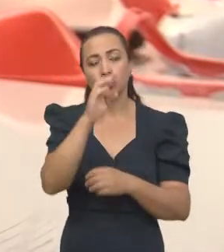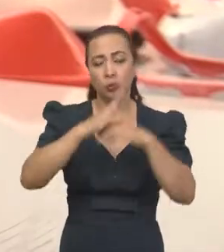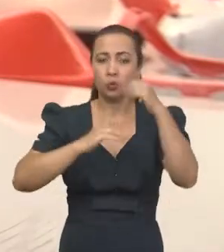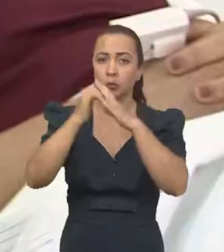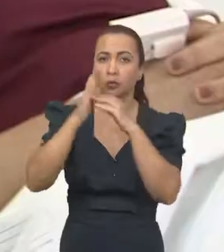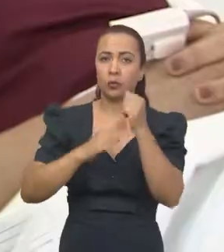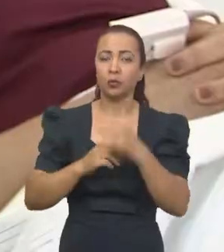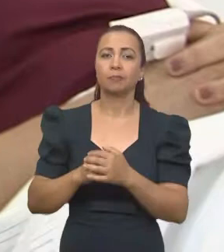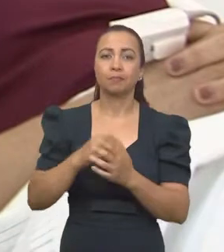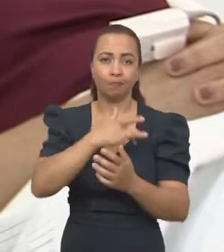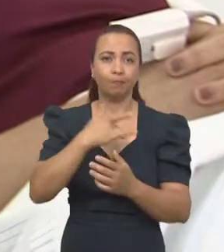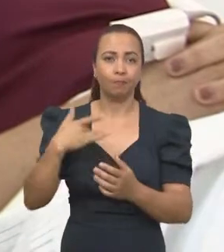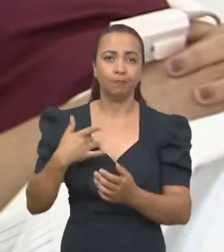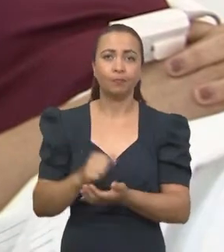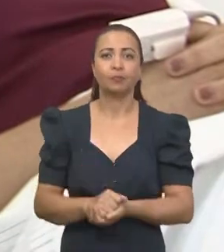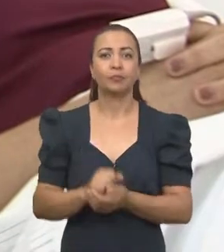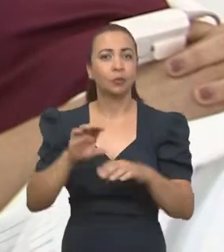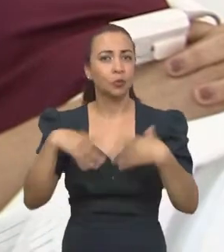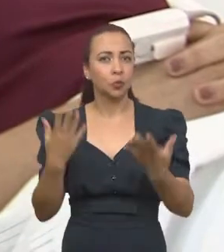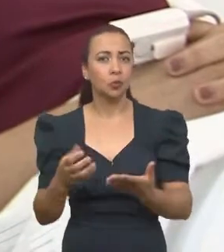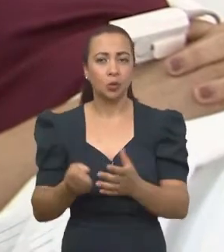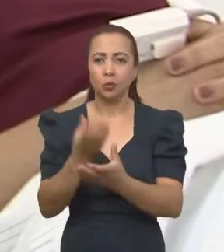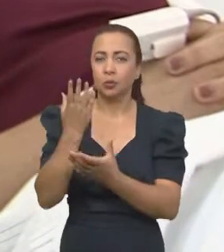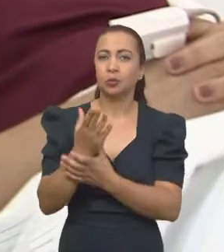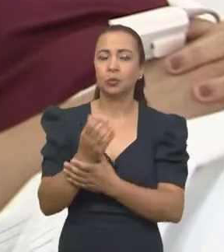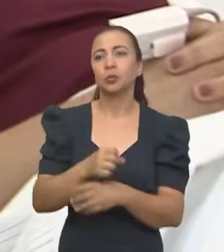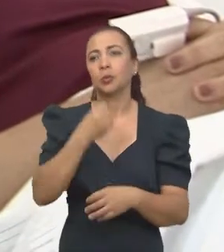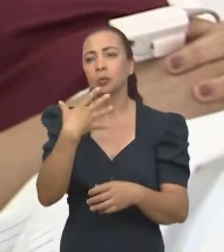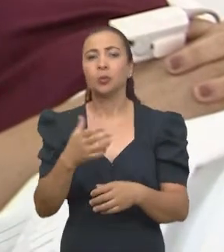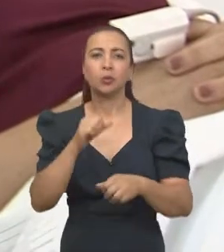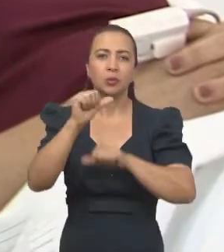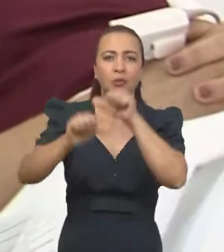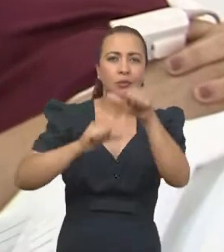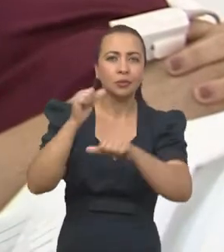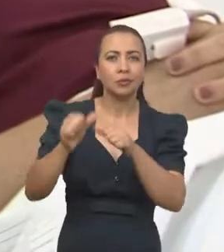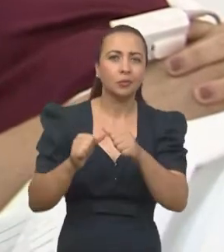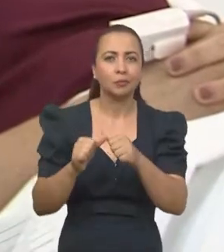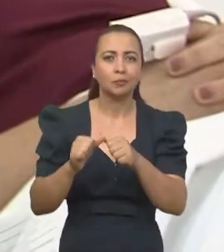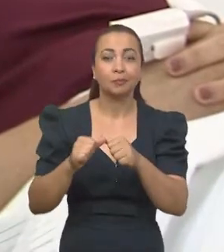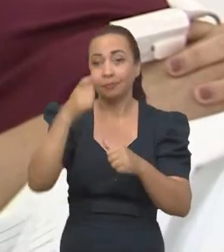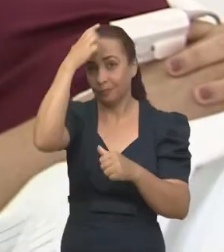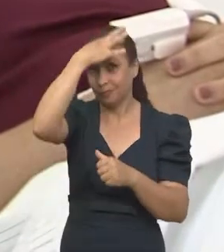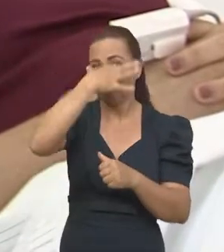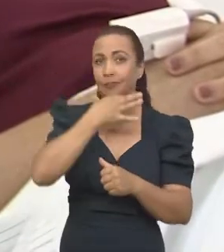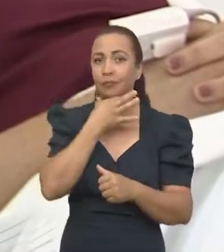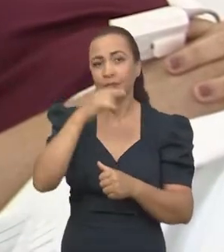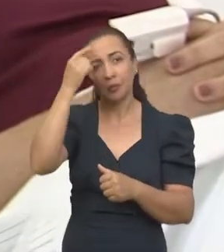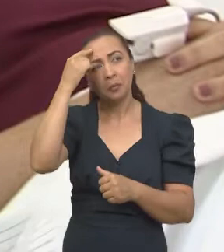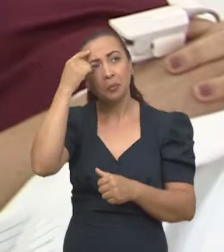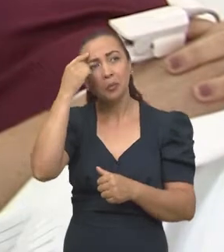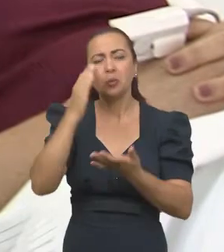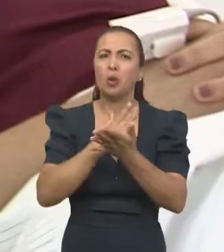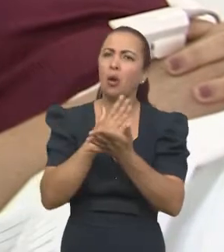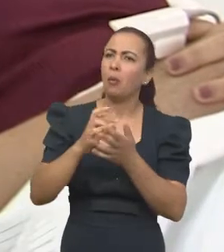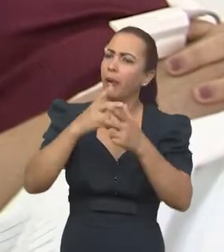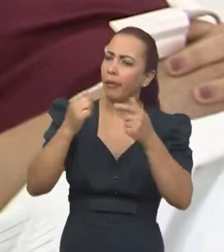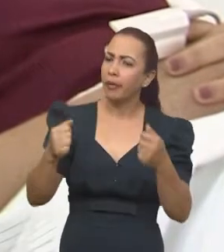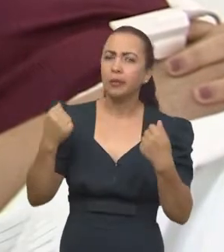do profissional. Quando surgiu a possibilidade de desenvolver esse protótipo, a gente pensou em um equipamento que pudesse